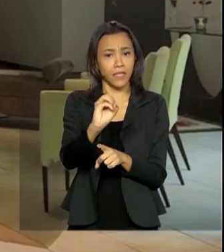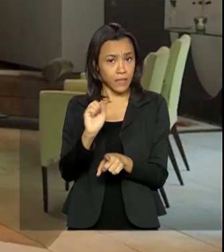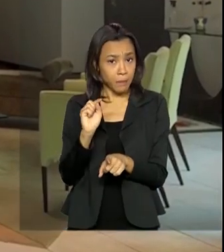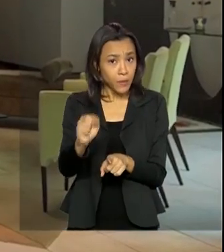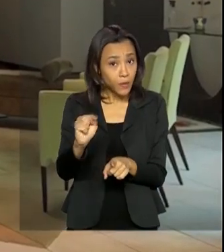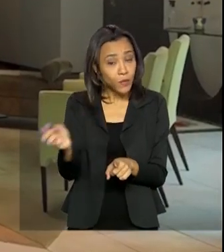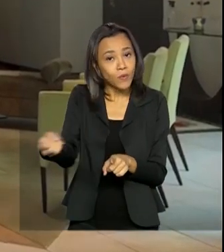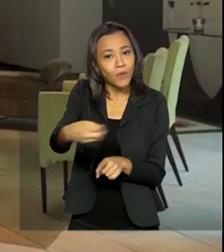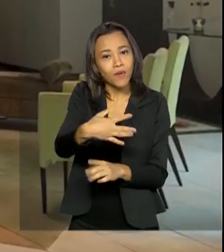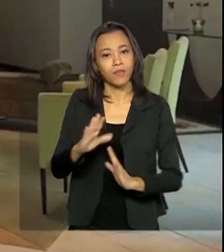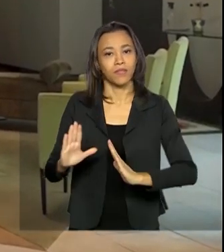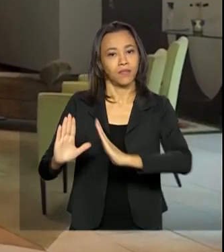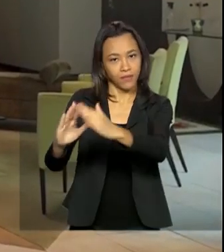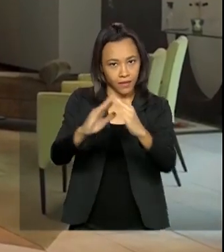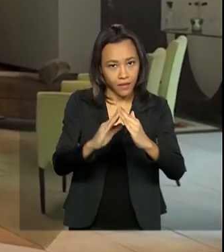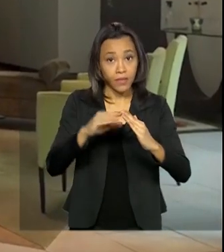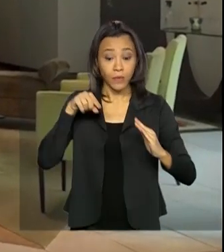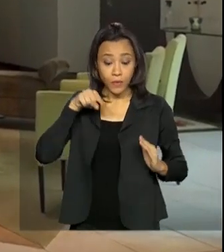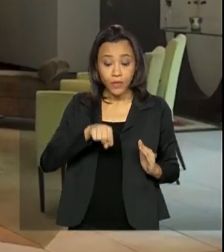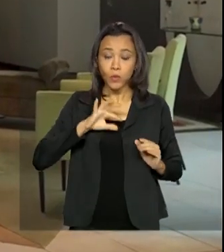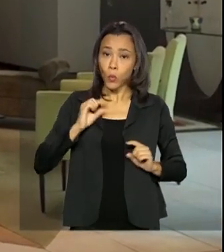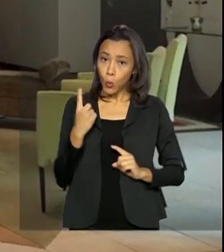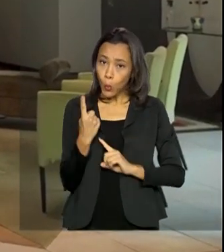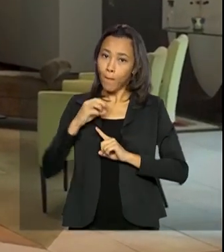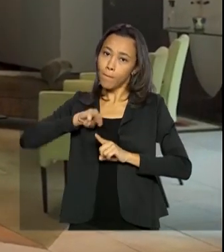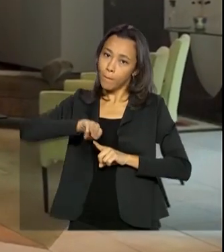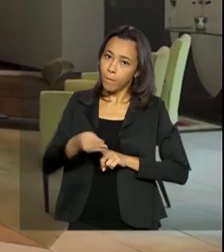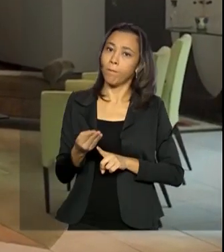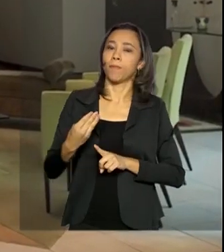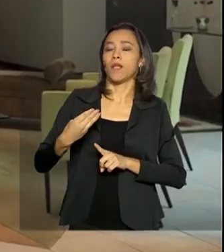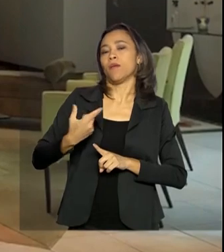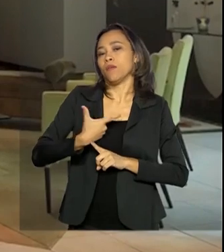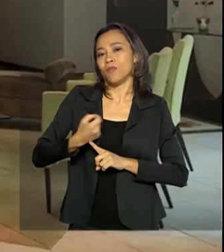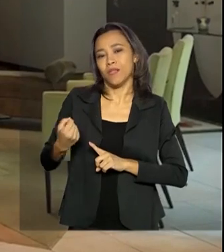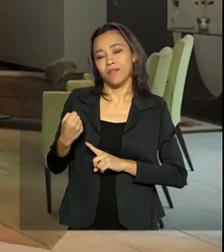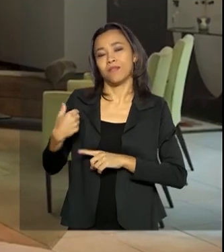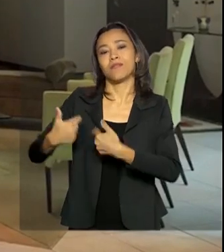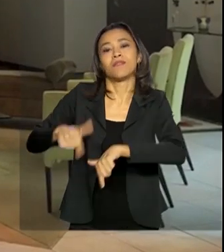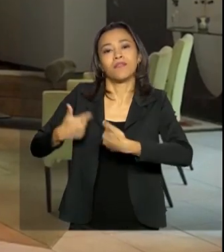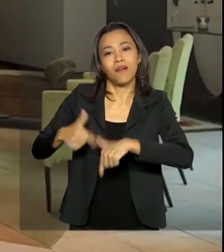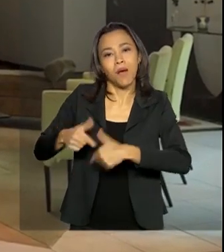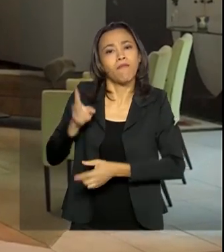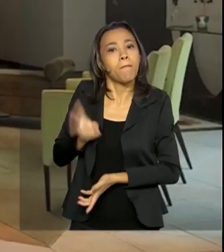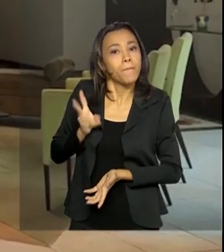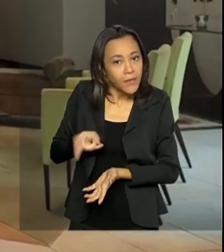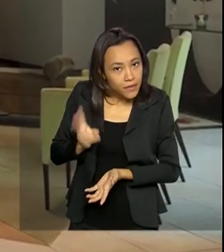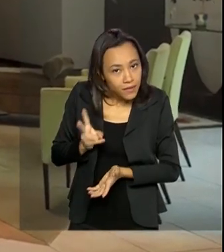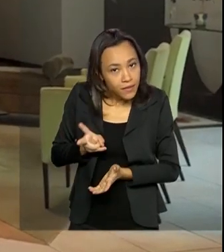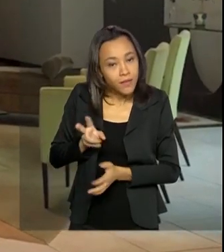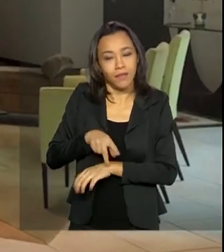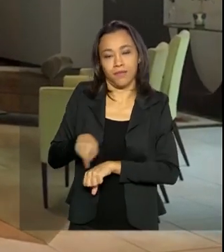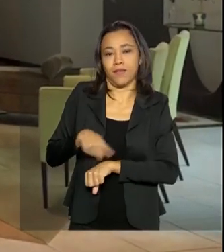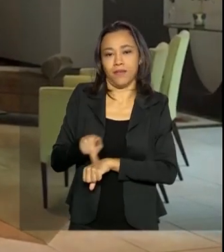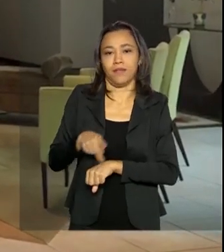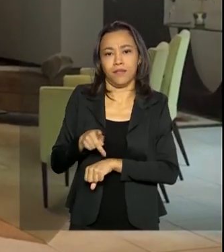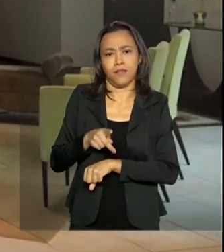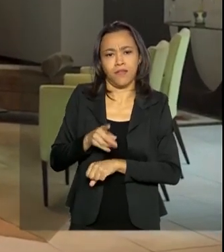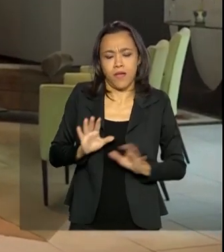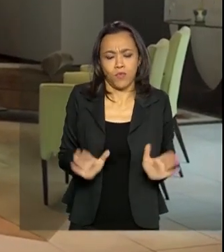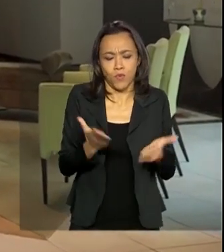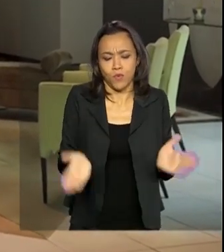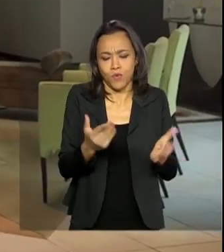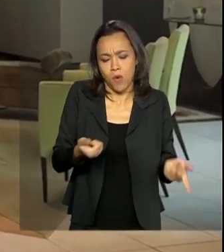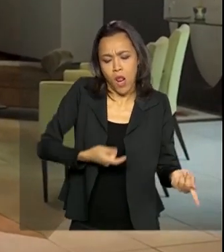moradias. Com isso, 1 milhão e 200 mil empregos poderão ser preservados no país, aquecendo a